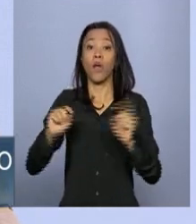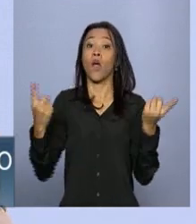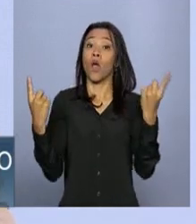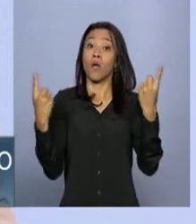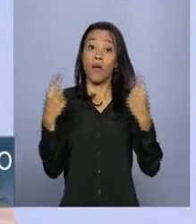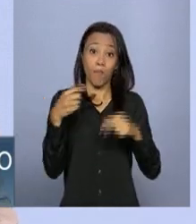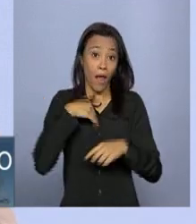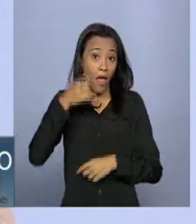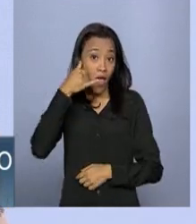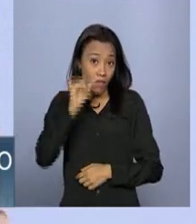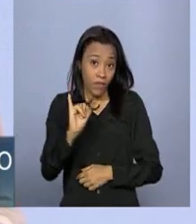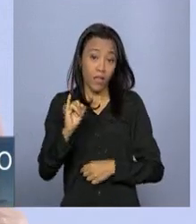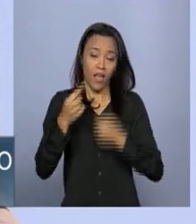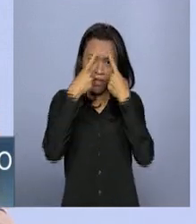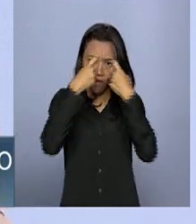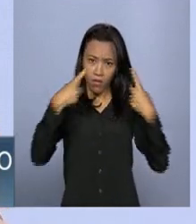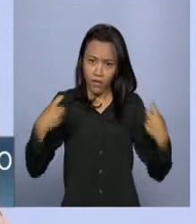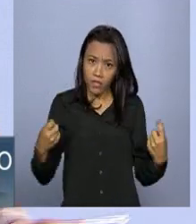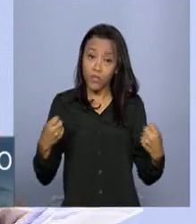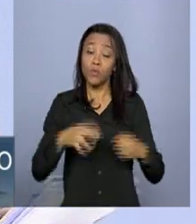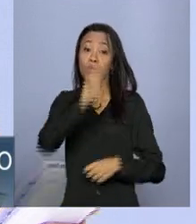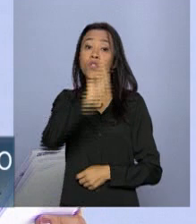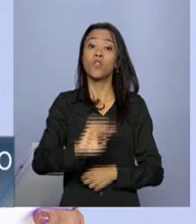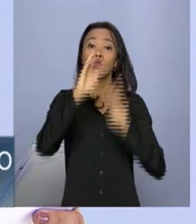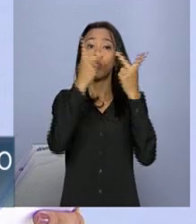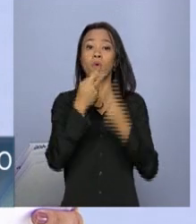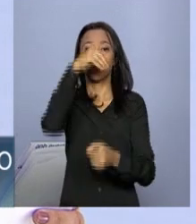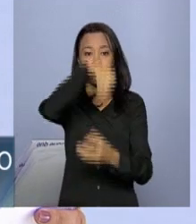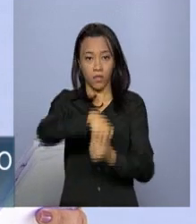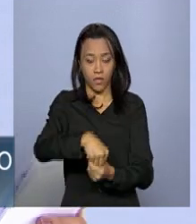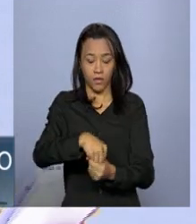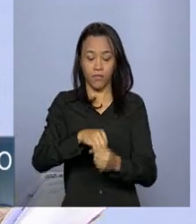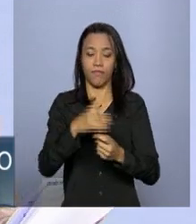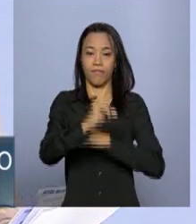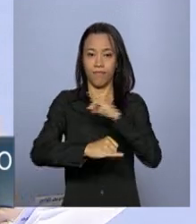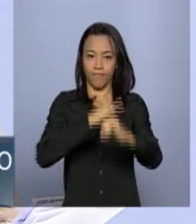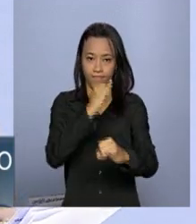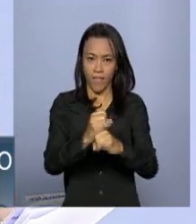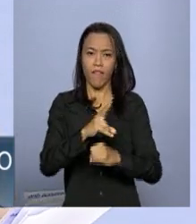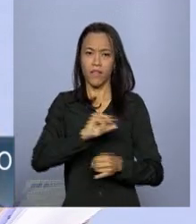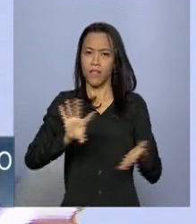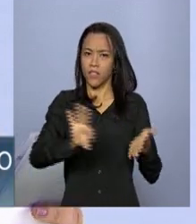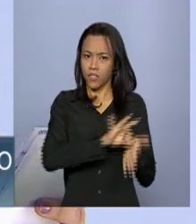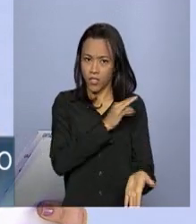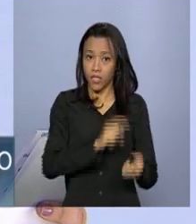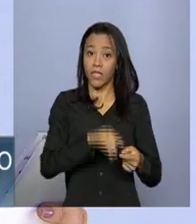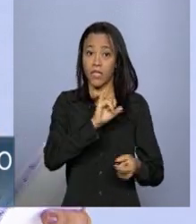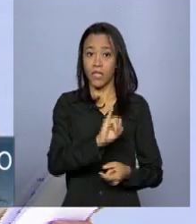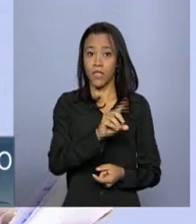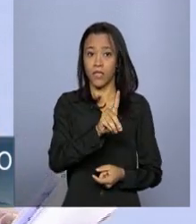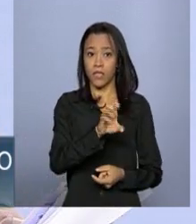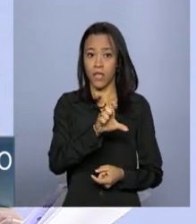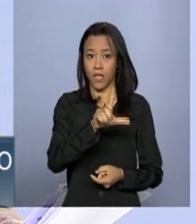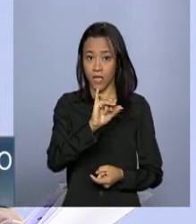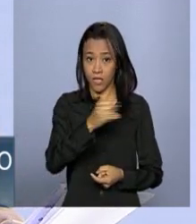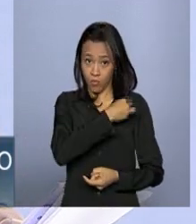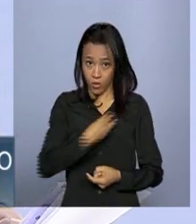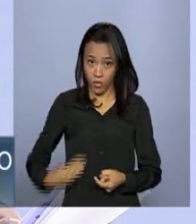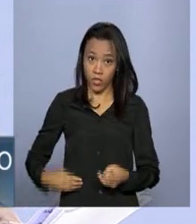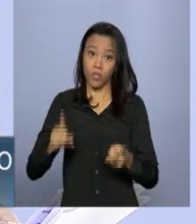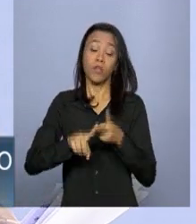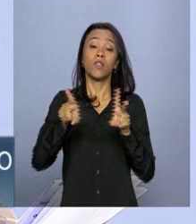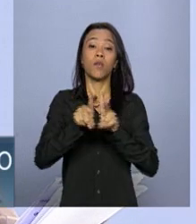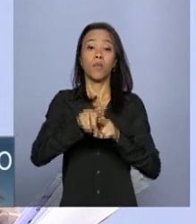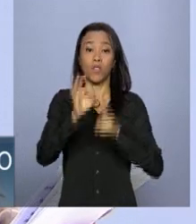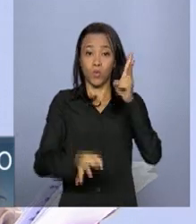de direitos humanos na internet. Essa portaria vai ser assinada pelos ministros de Direitos Humanos, Idelis Salvat, da Justiça José